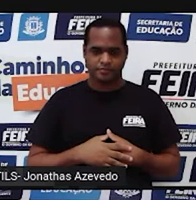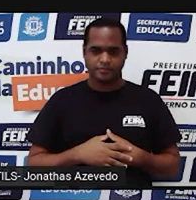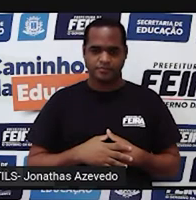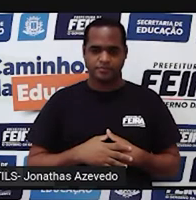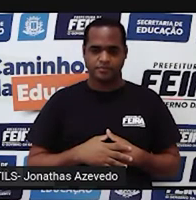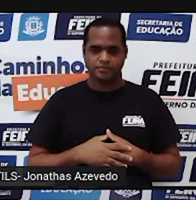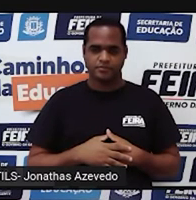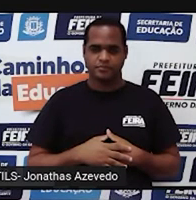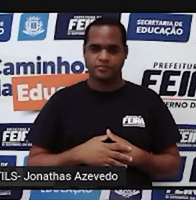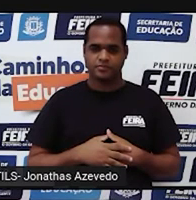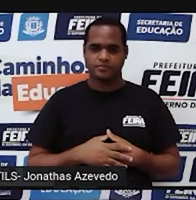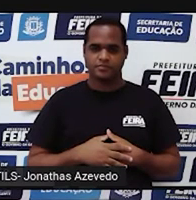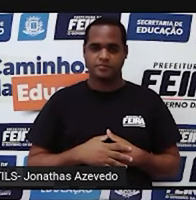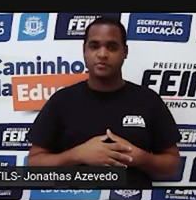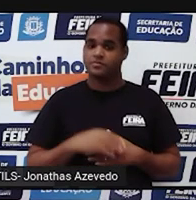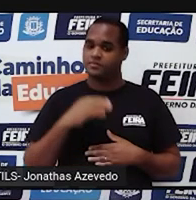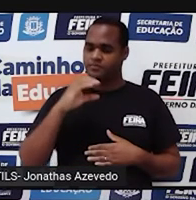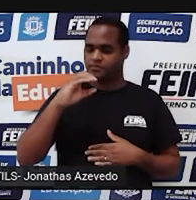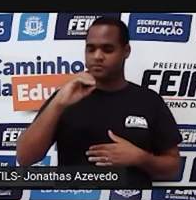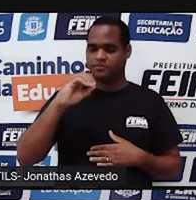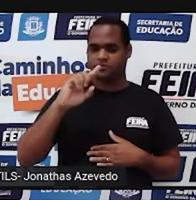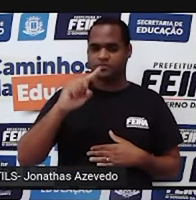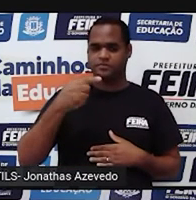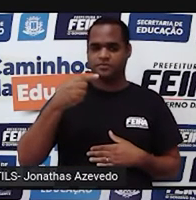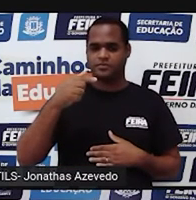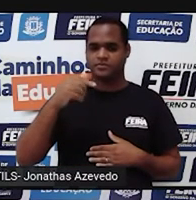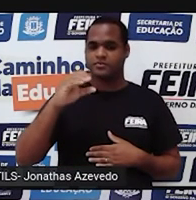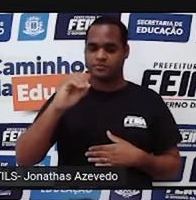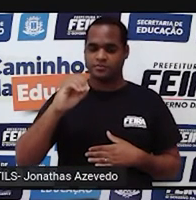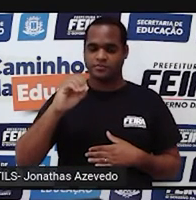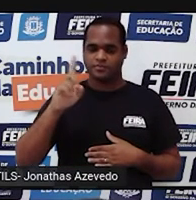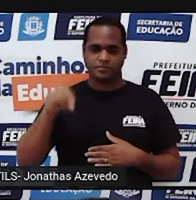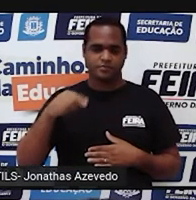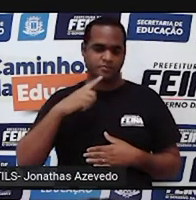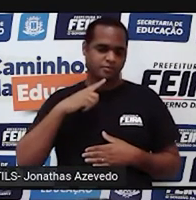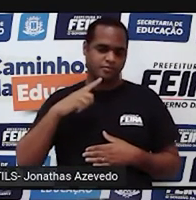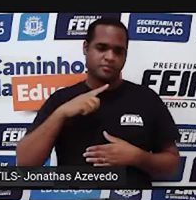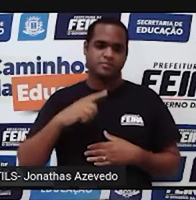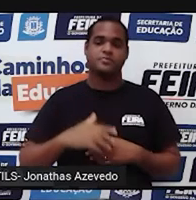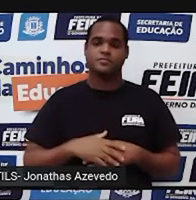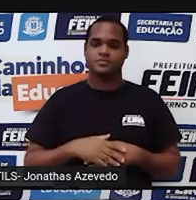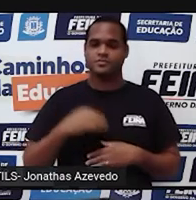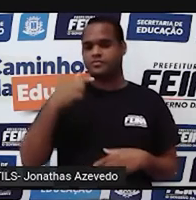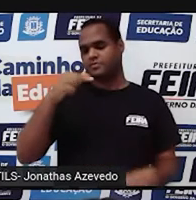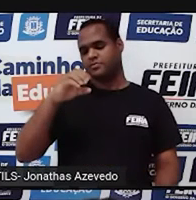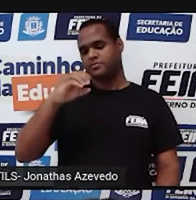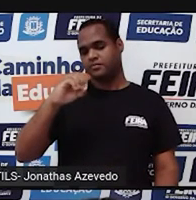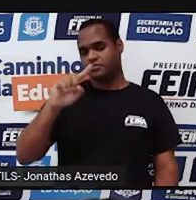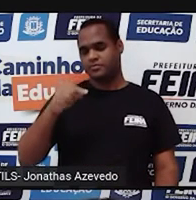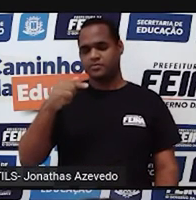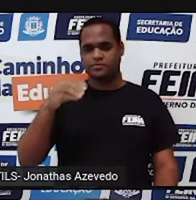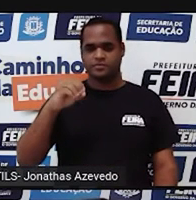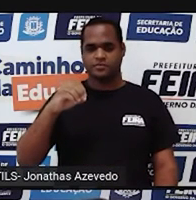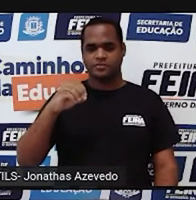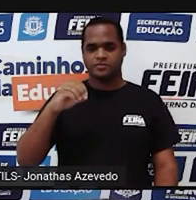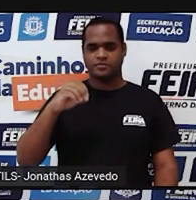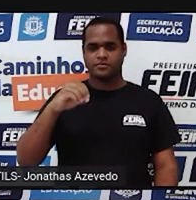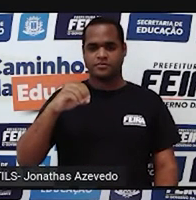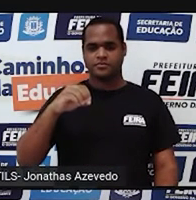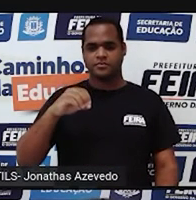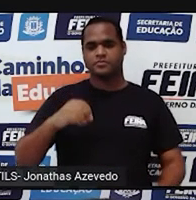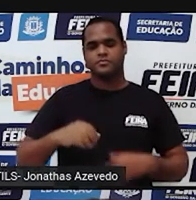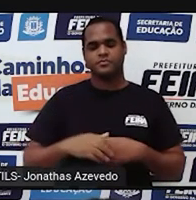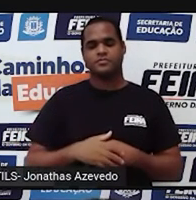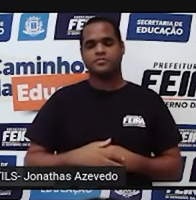eu tenho certeza que a sua resposta foi a letra C, né? 70 centésimos ou 0,70